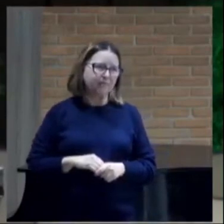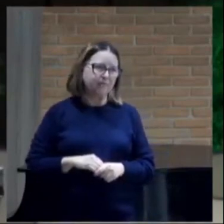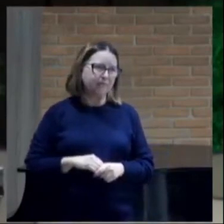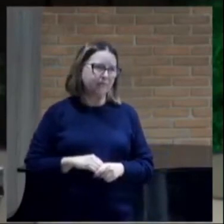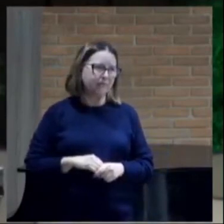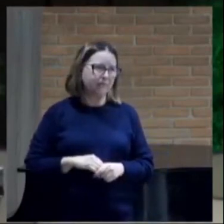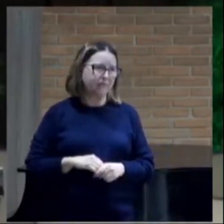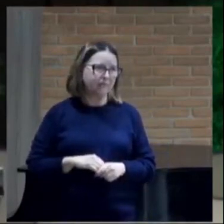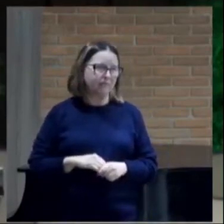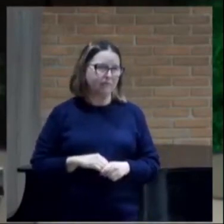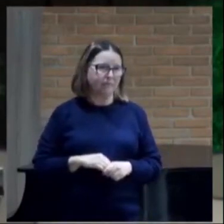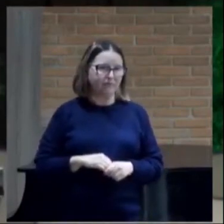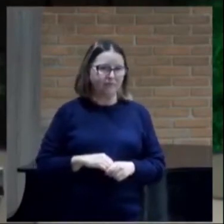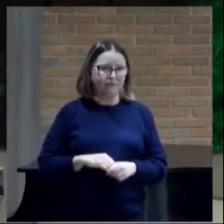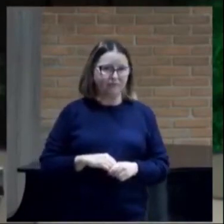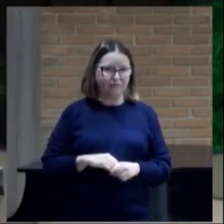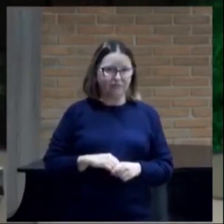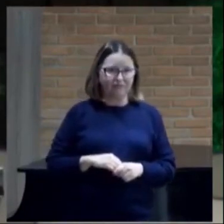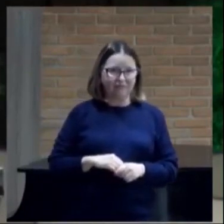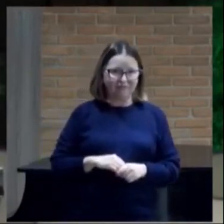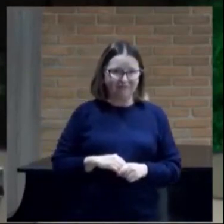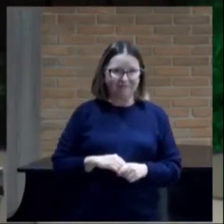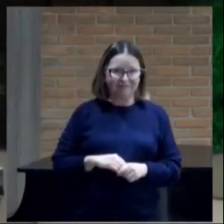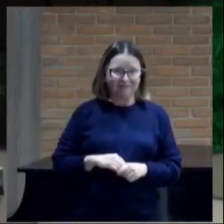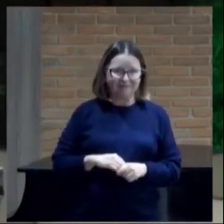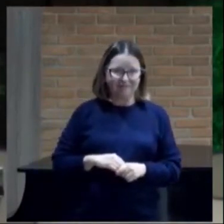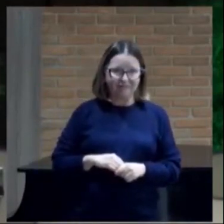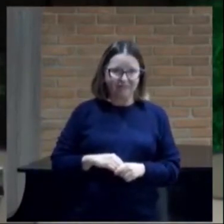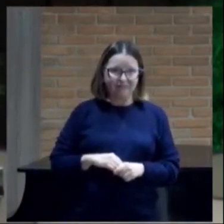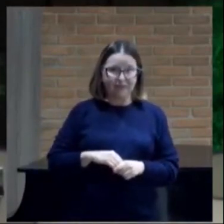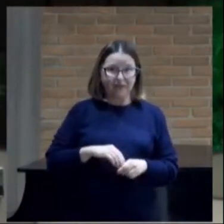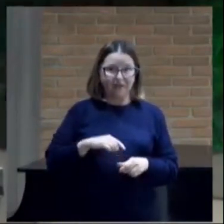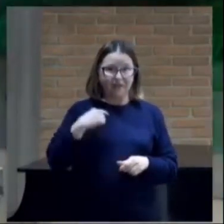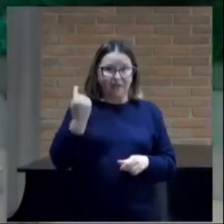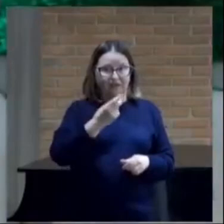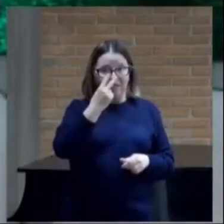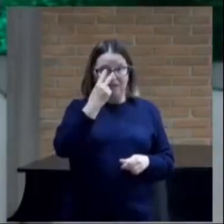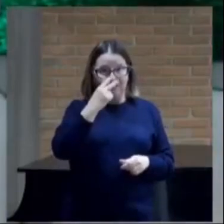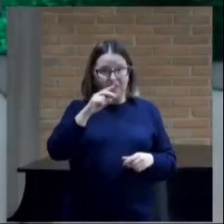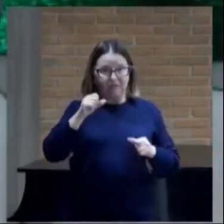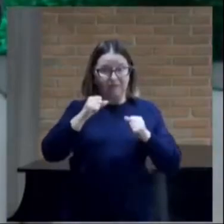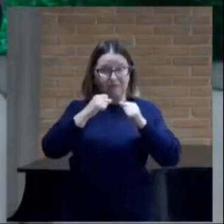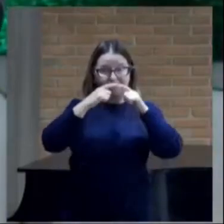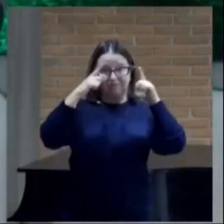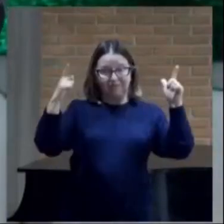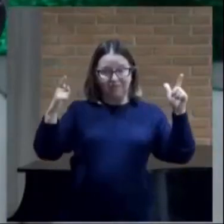Então, nós vemos claramente, que este mundo,